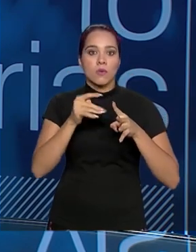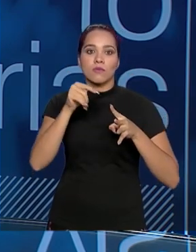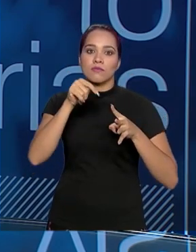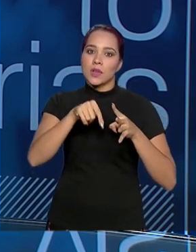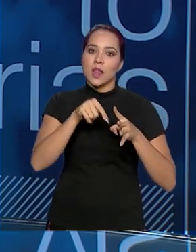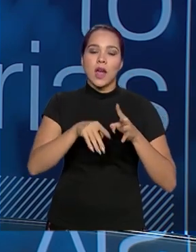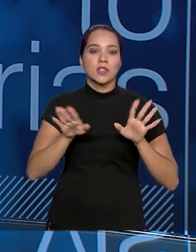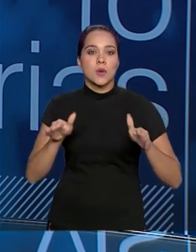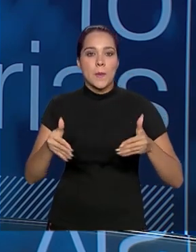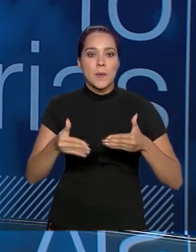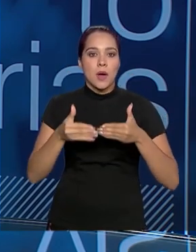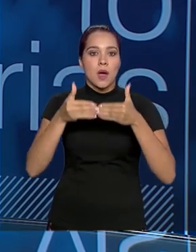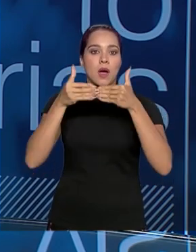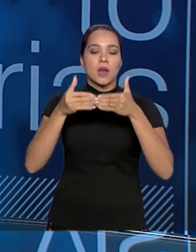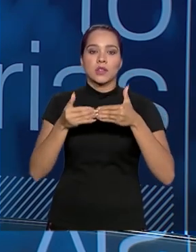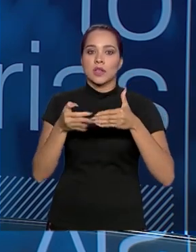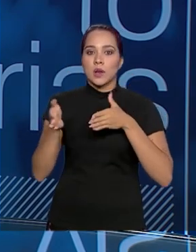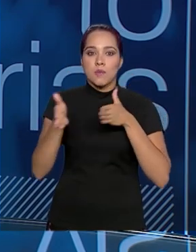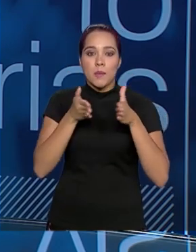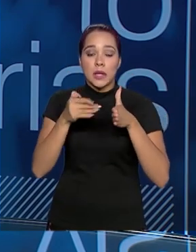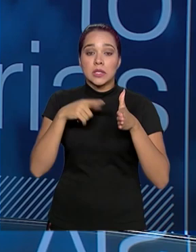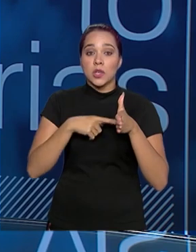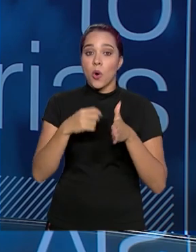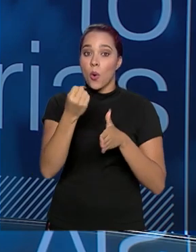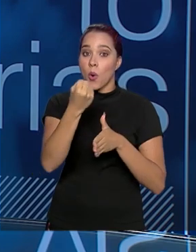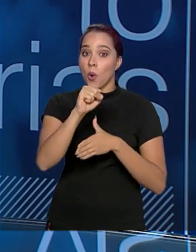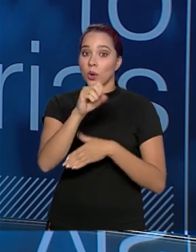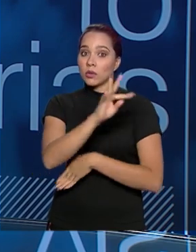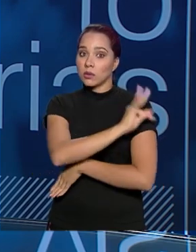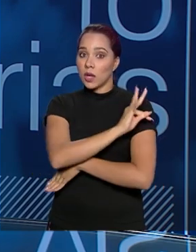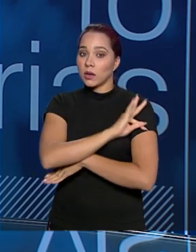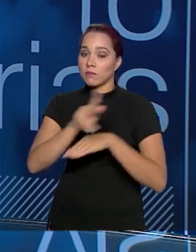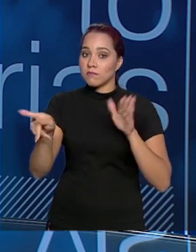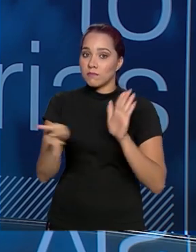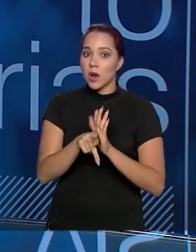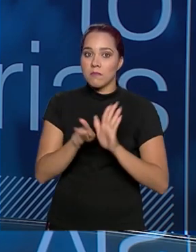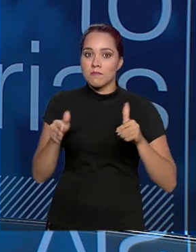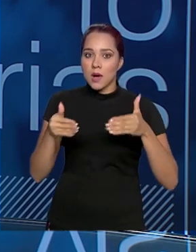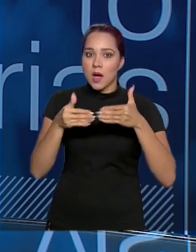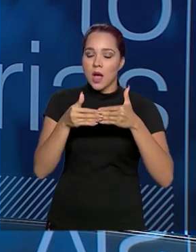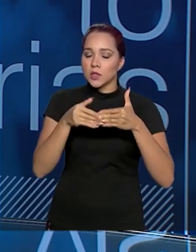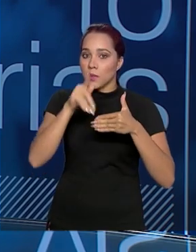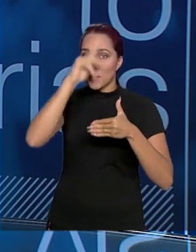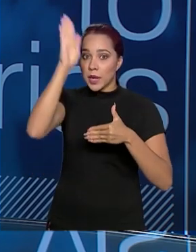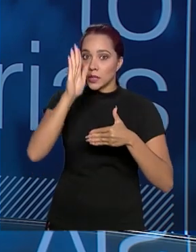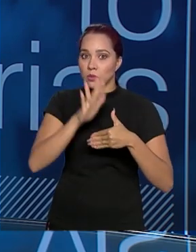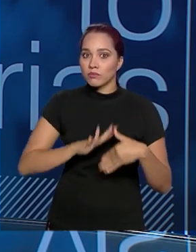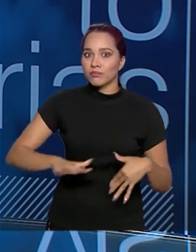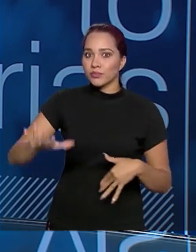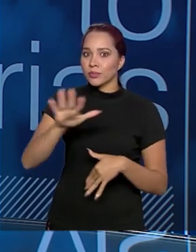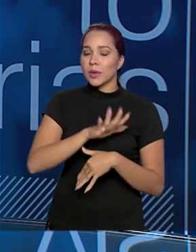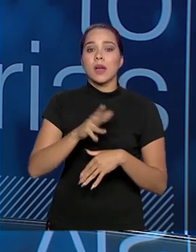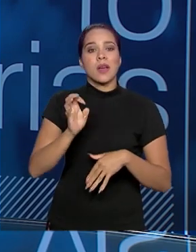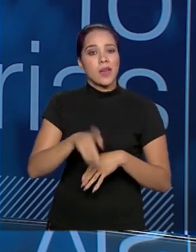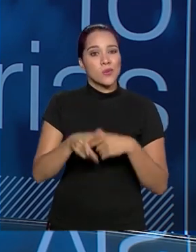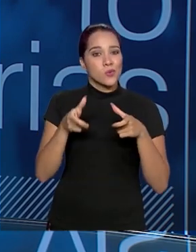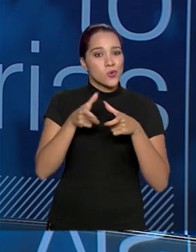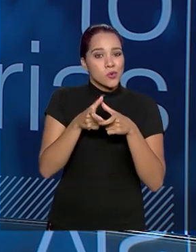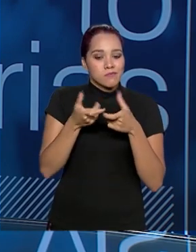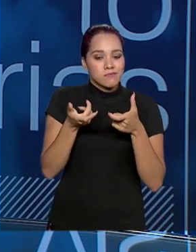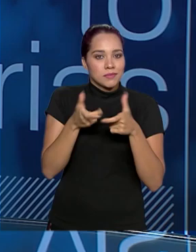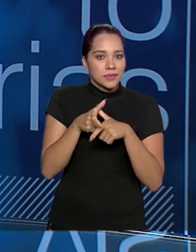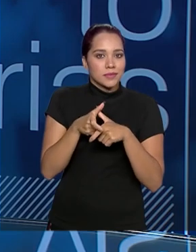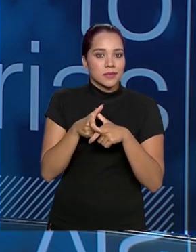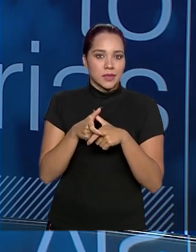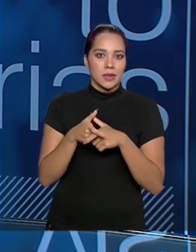quesito de barragem. Naquele momento, nós tínhamos oito técnicos para barragem em todo o Brasil. Era uma equipe realmente muito pequena. Ainda é